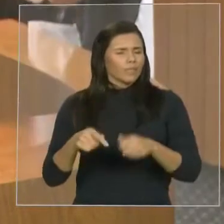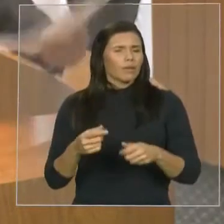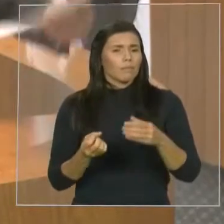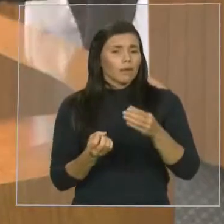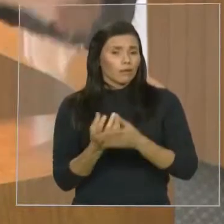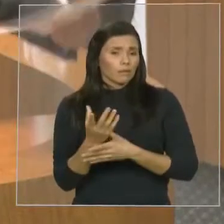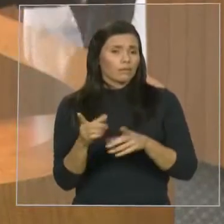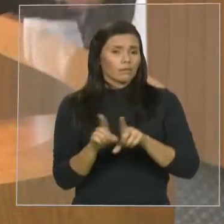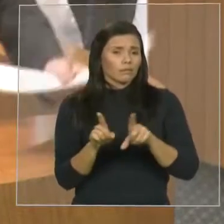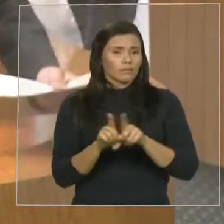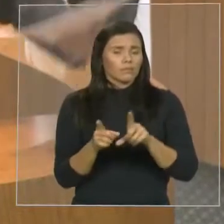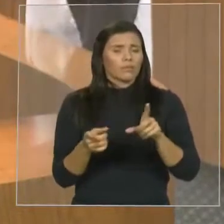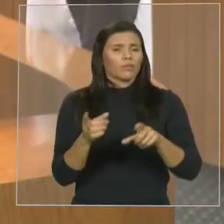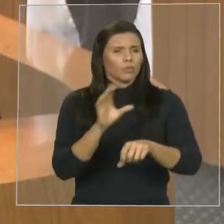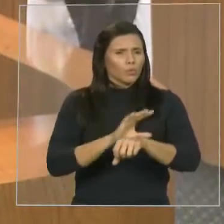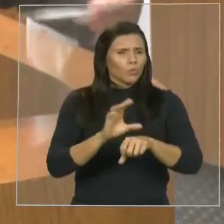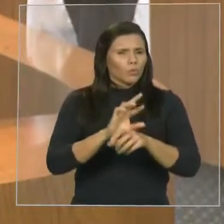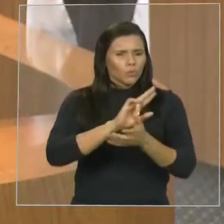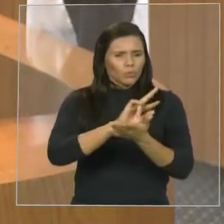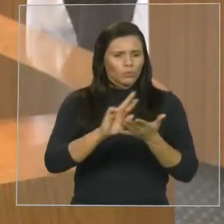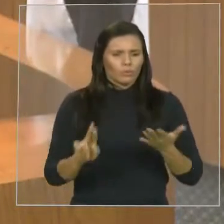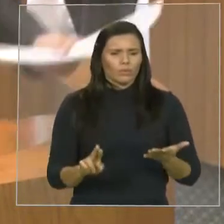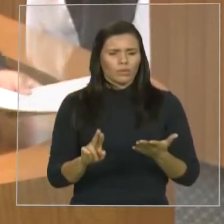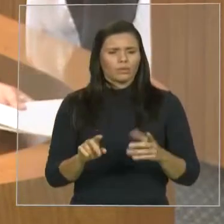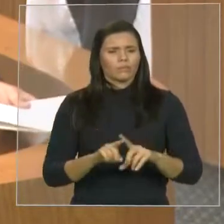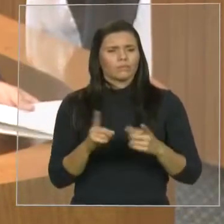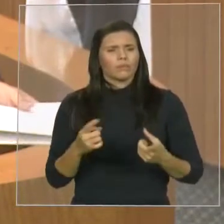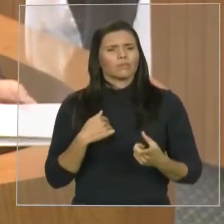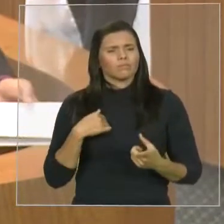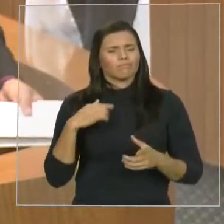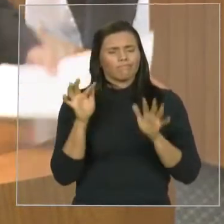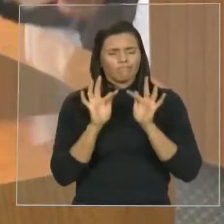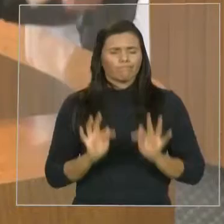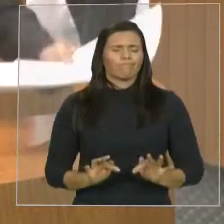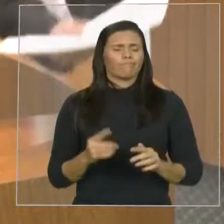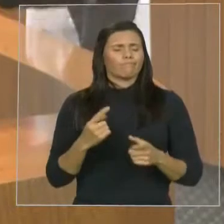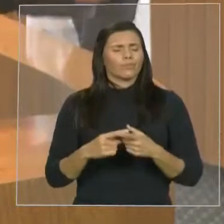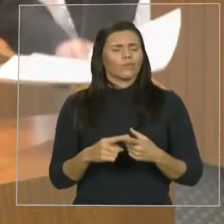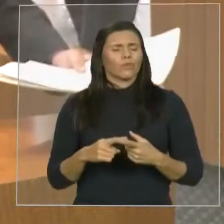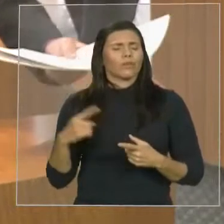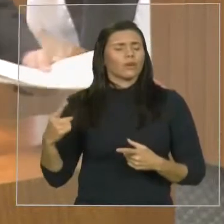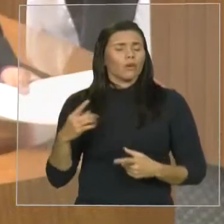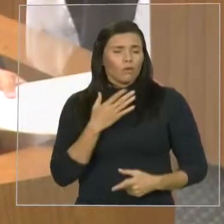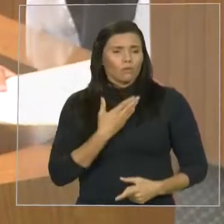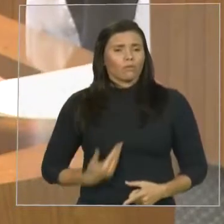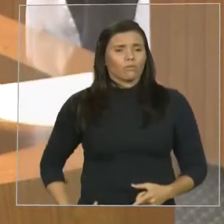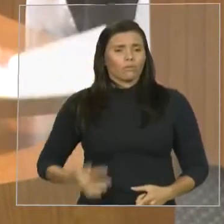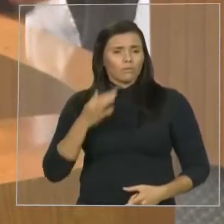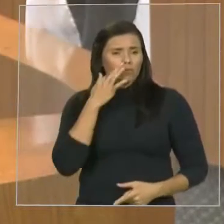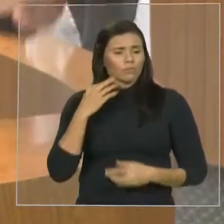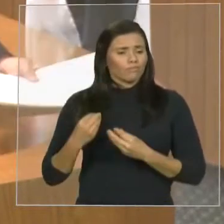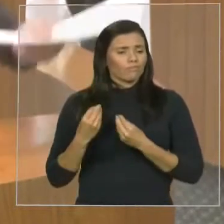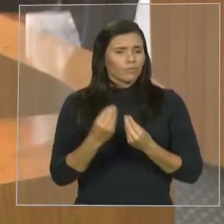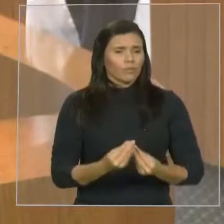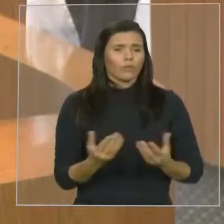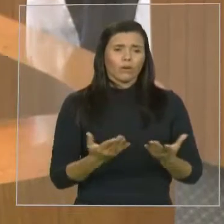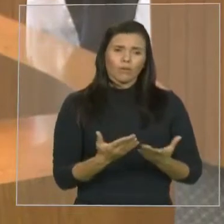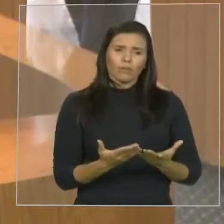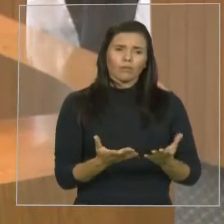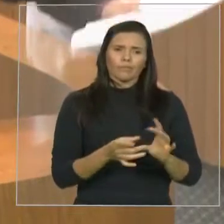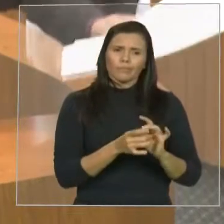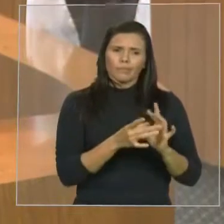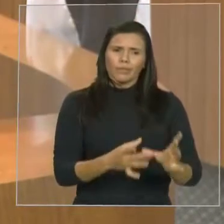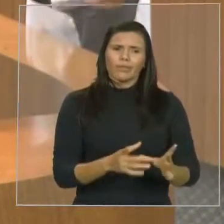a firmeza do governador Flávio Dino em garantir essa estrutura administrativa, seja com os cargos em comissão e seja